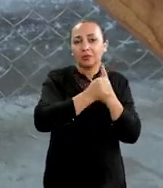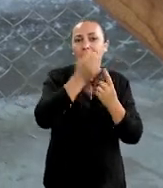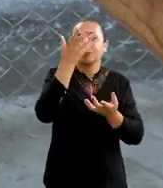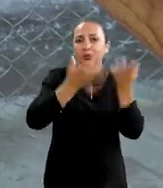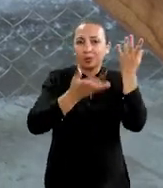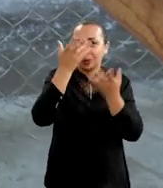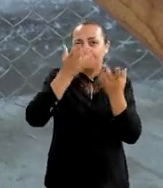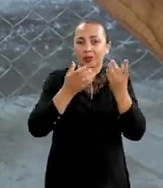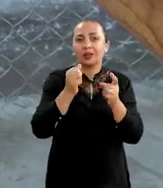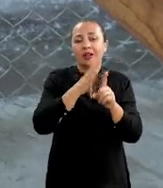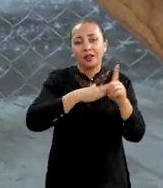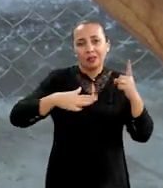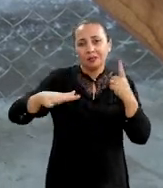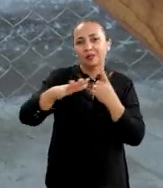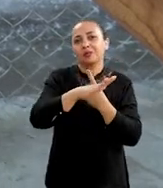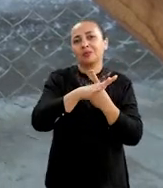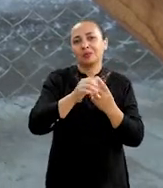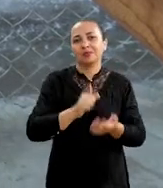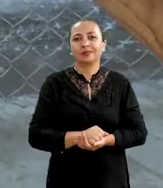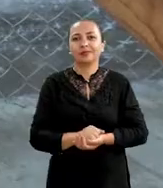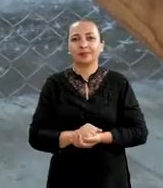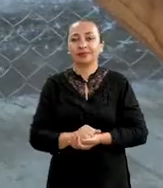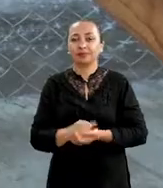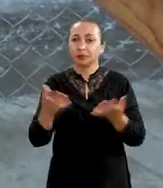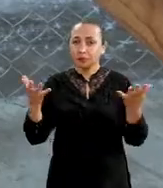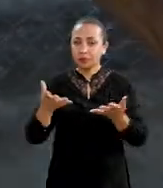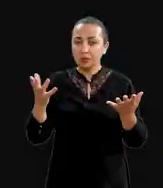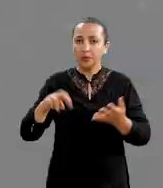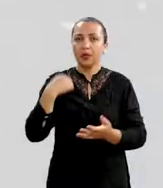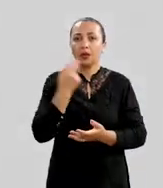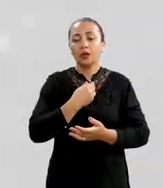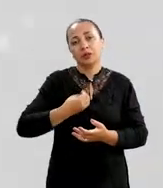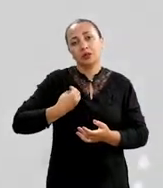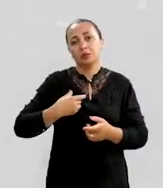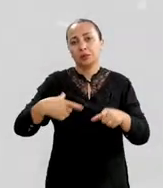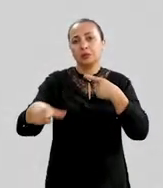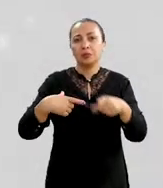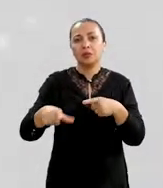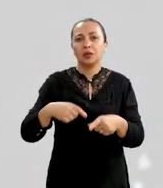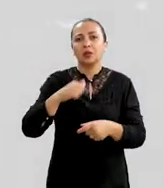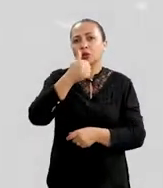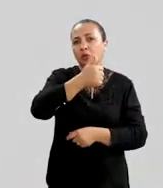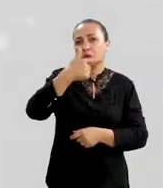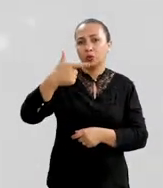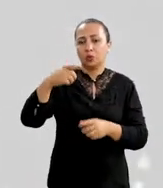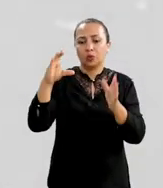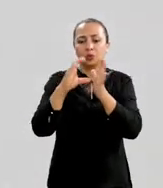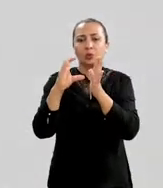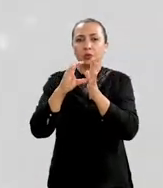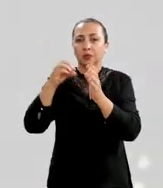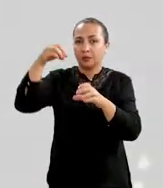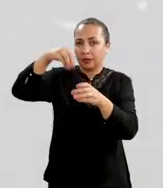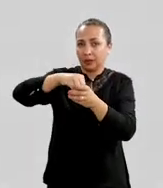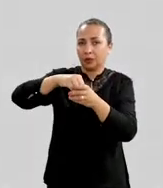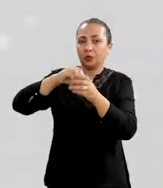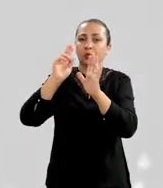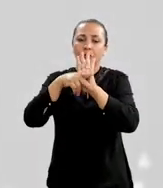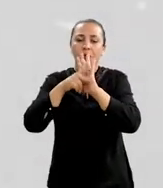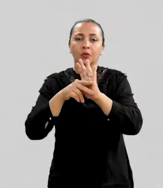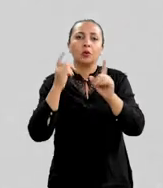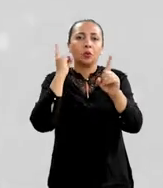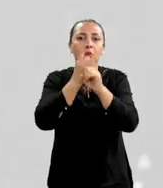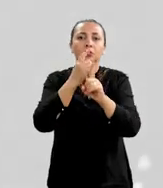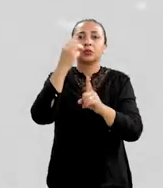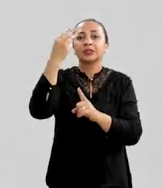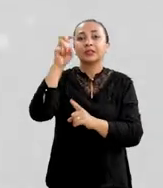social, econômica e ambientalmente. Atualmente, nós estamos trabalhando em torno de 12 comunidades dentro